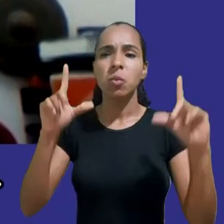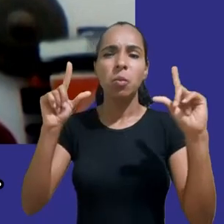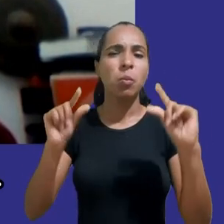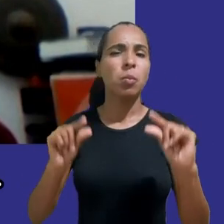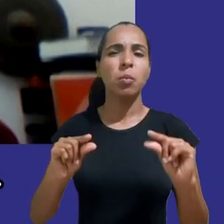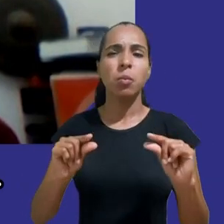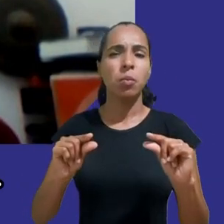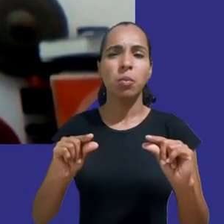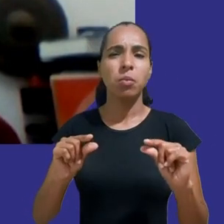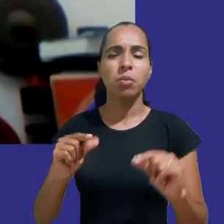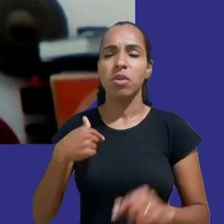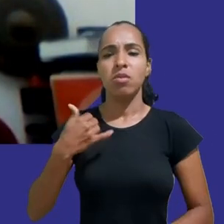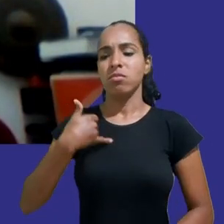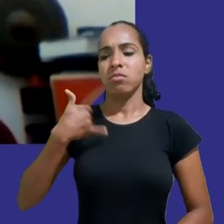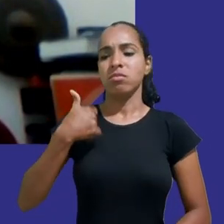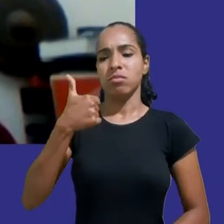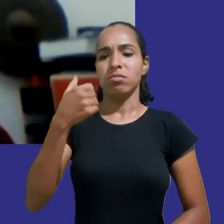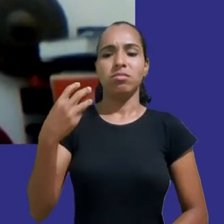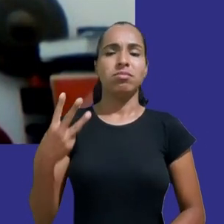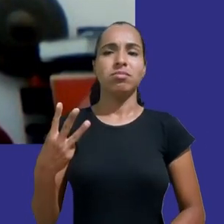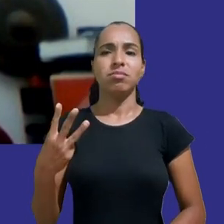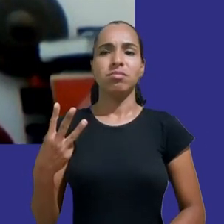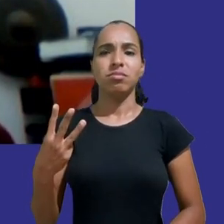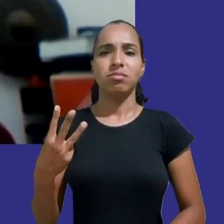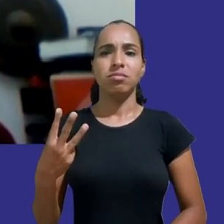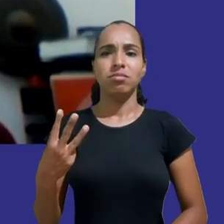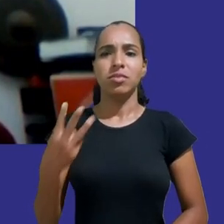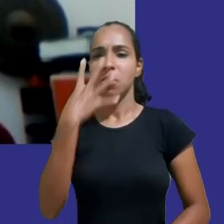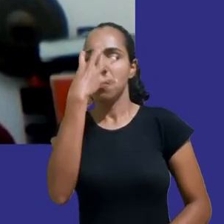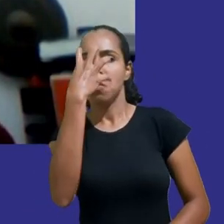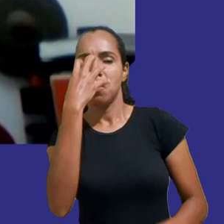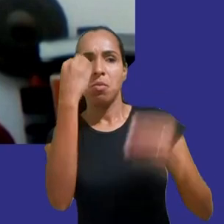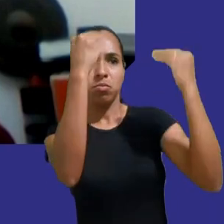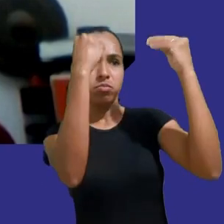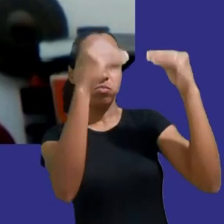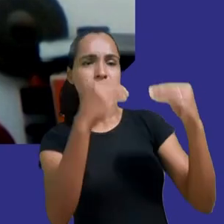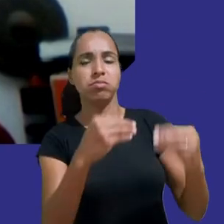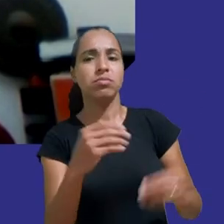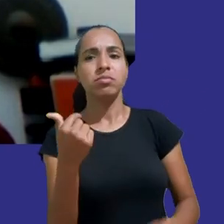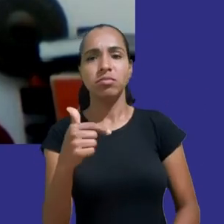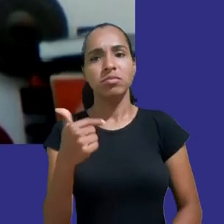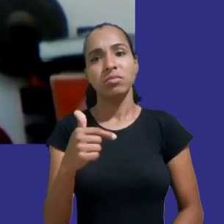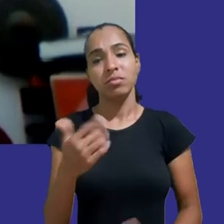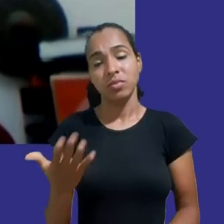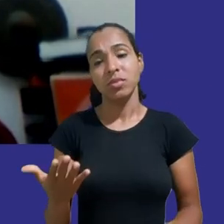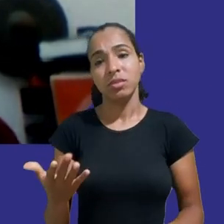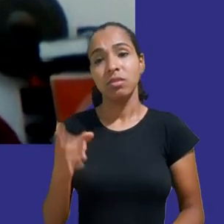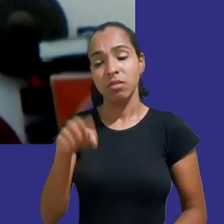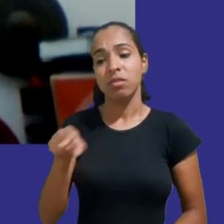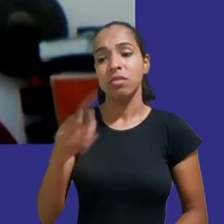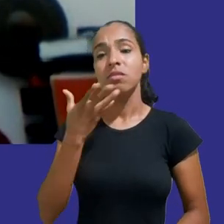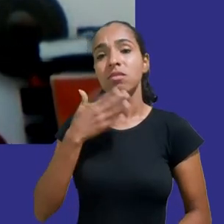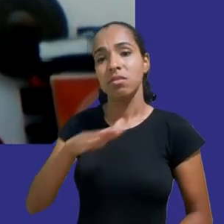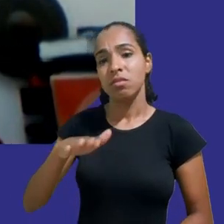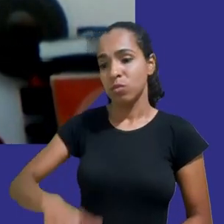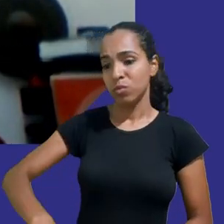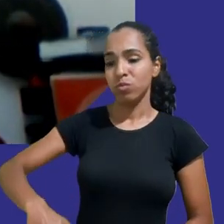anos É assim que deveria ser para a maioria das crianças durante seu processo de desenvolvimento